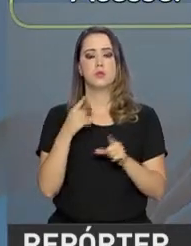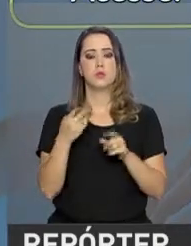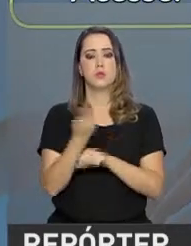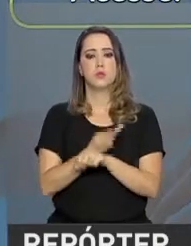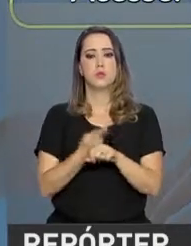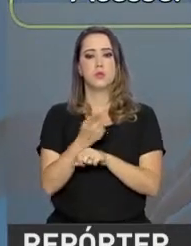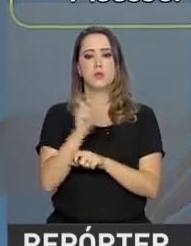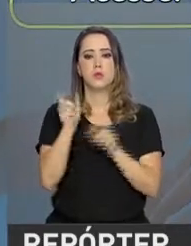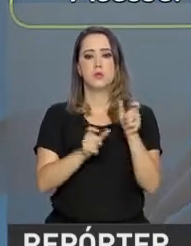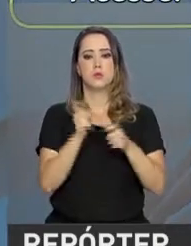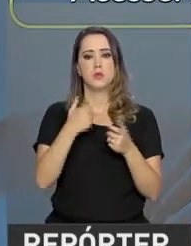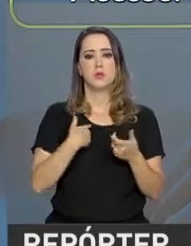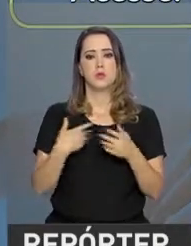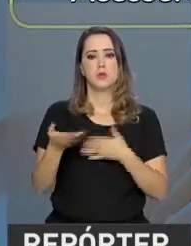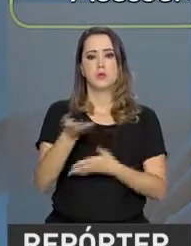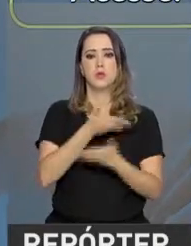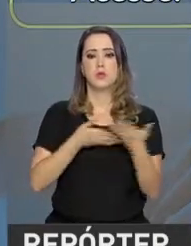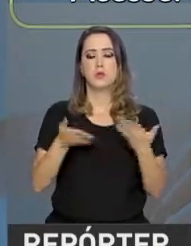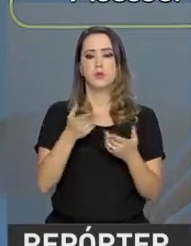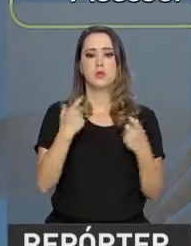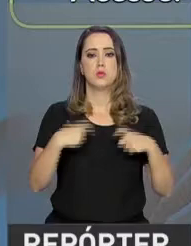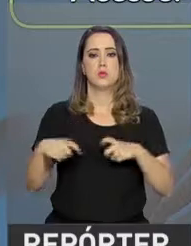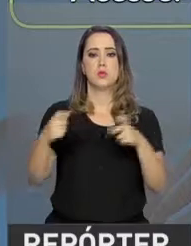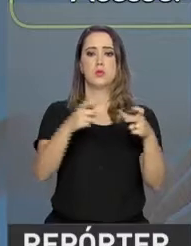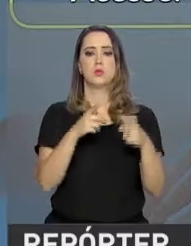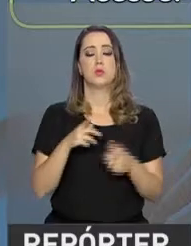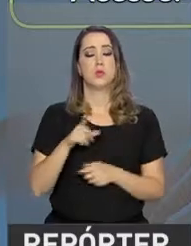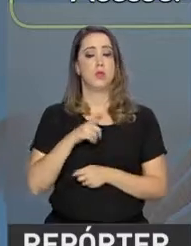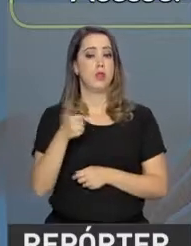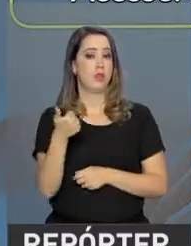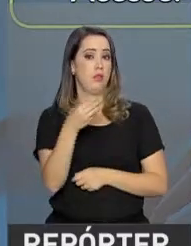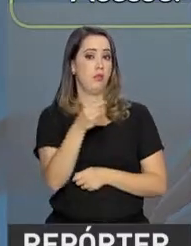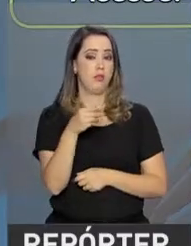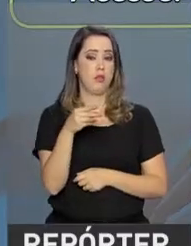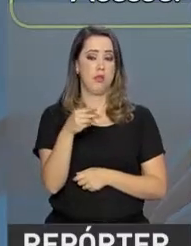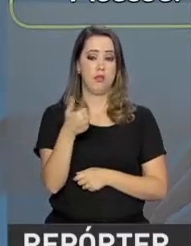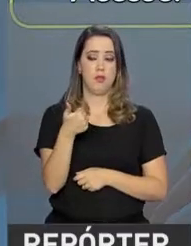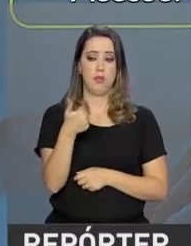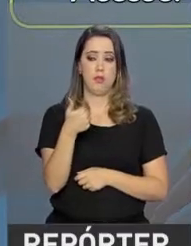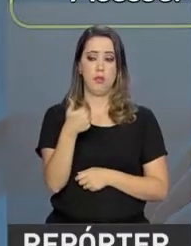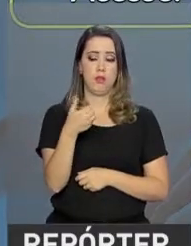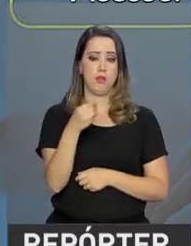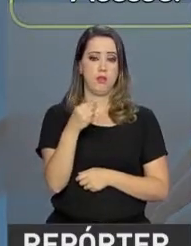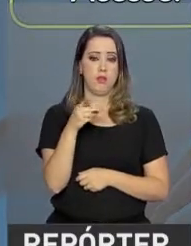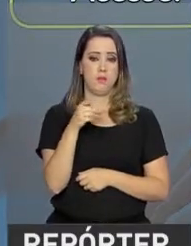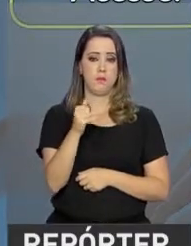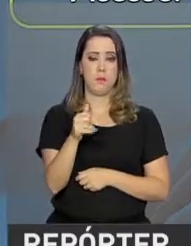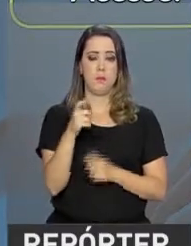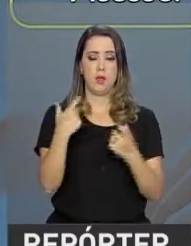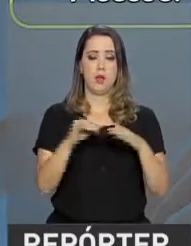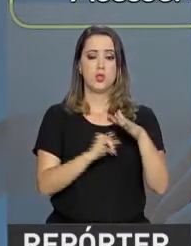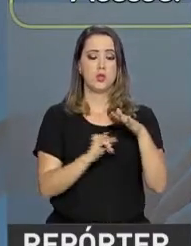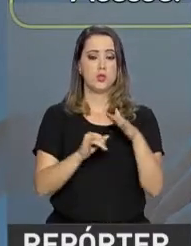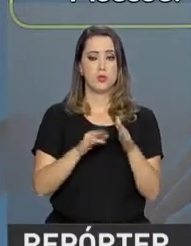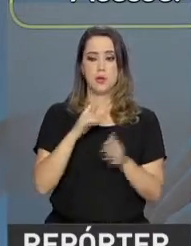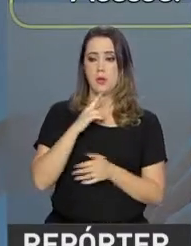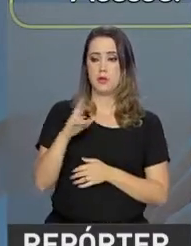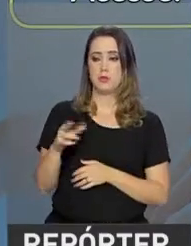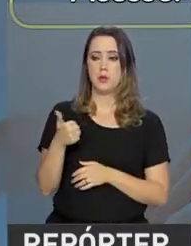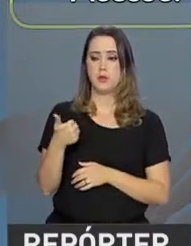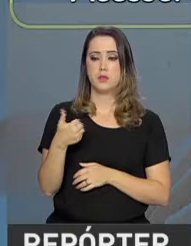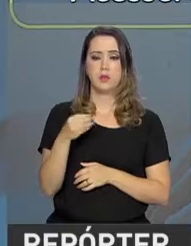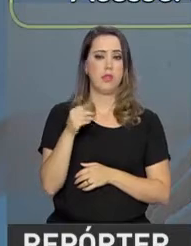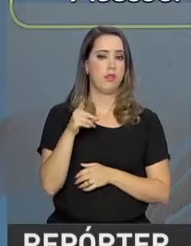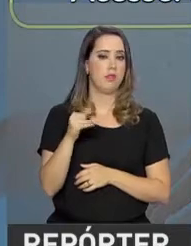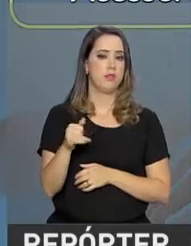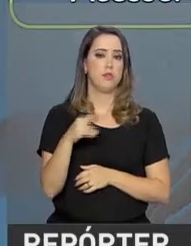gerente, tentar renegociar. Não, nessa plataforma você tem 10 dias, na verdade a instituição tem 10 dias para dar um retorno